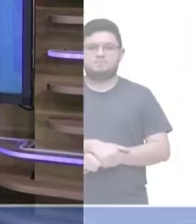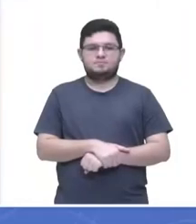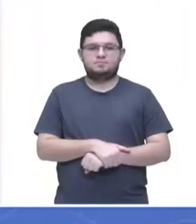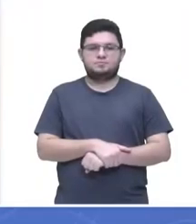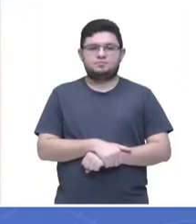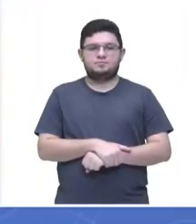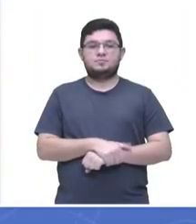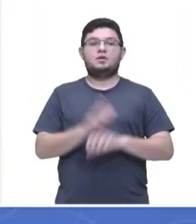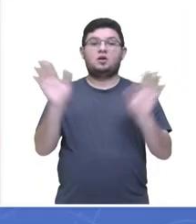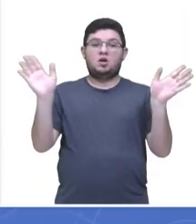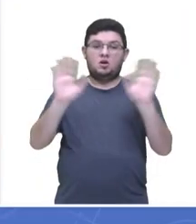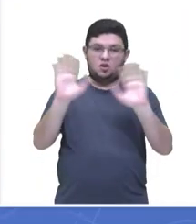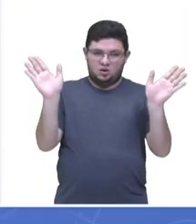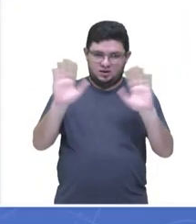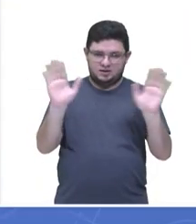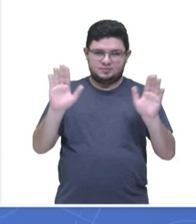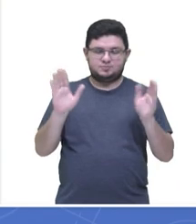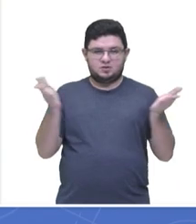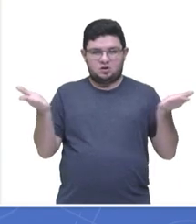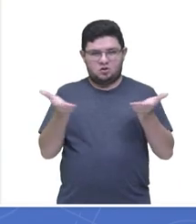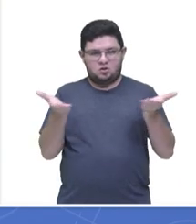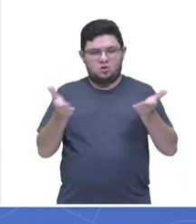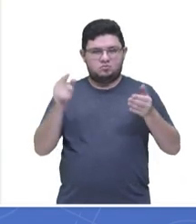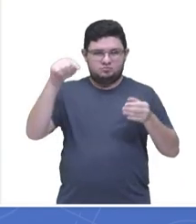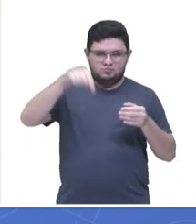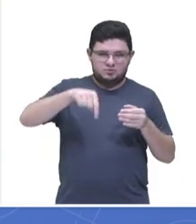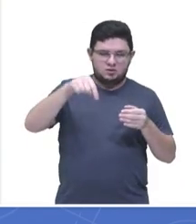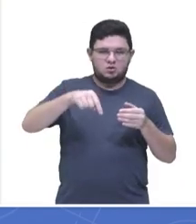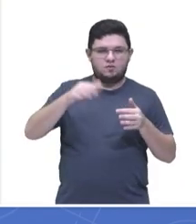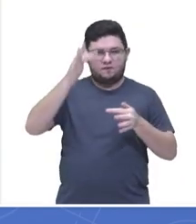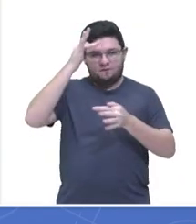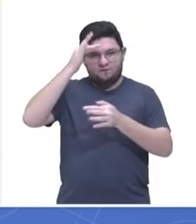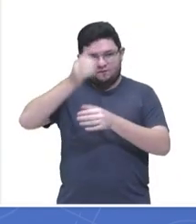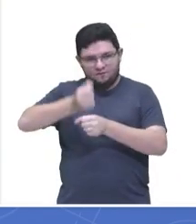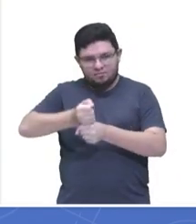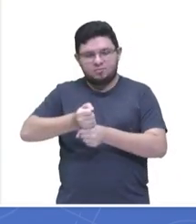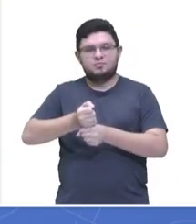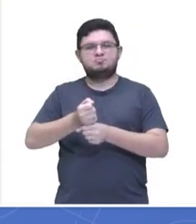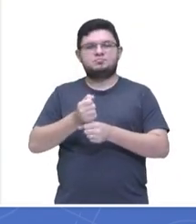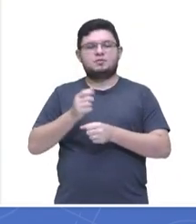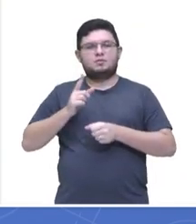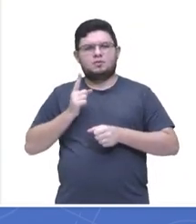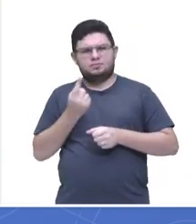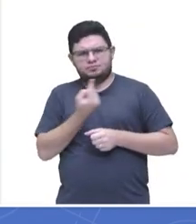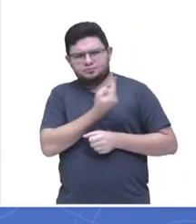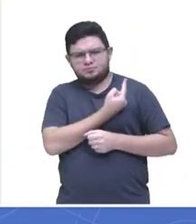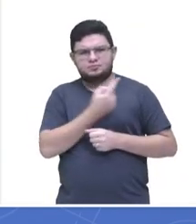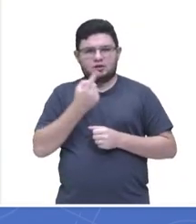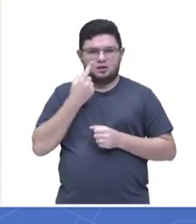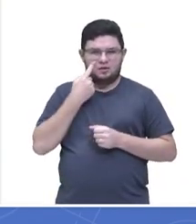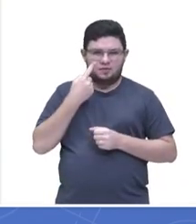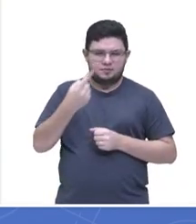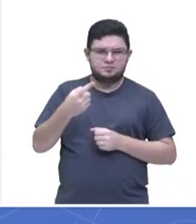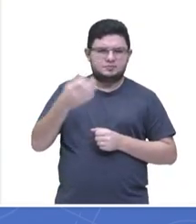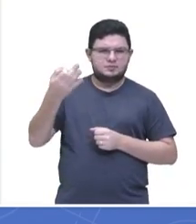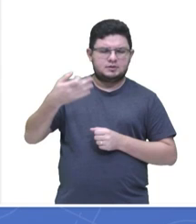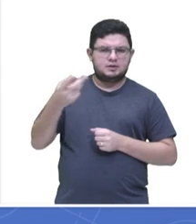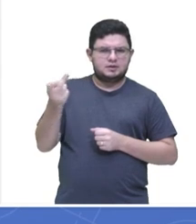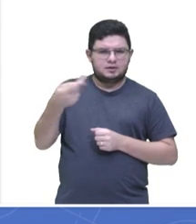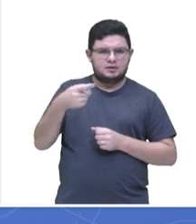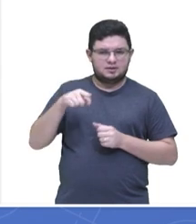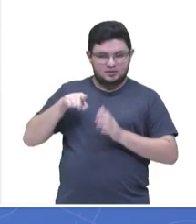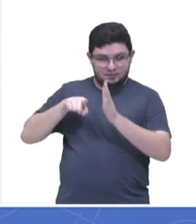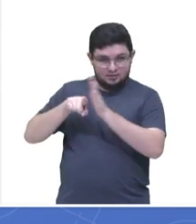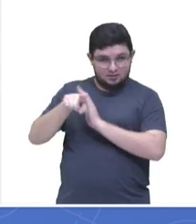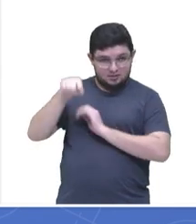Olá, pessoal, nós estamos aqui agora com física, não é? Nós vamos corrigir aí a nossa questão do exercitando e confirmar que você